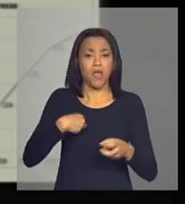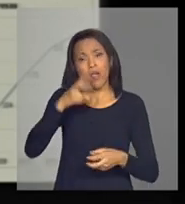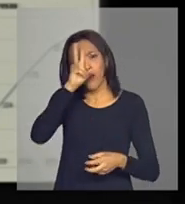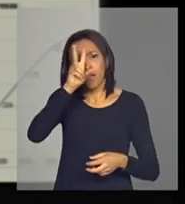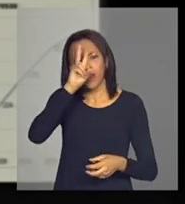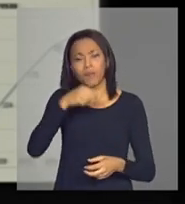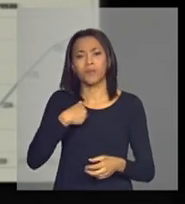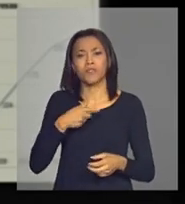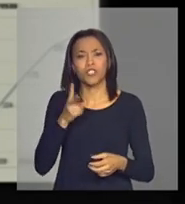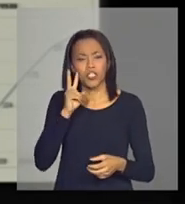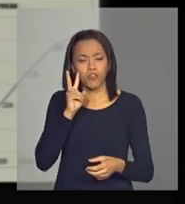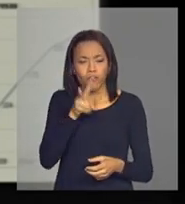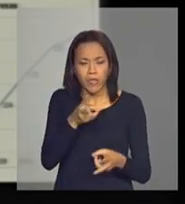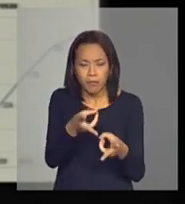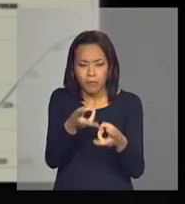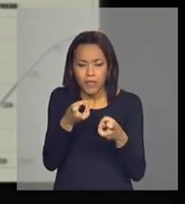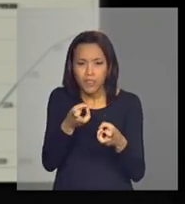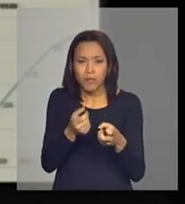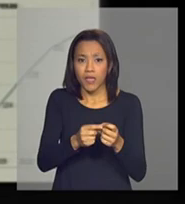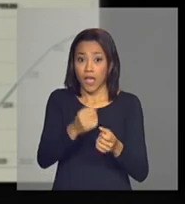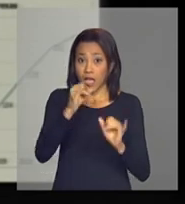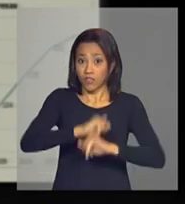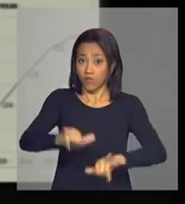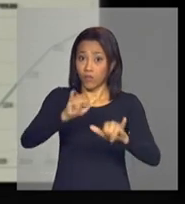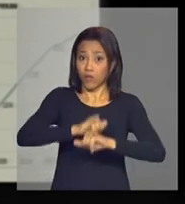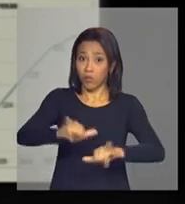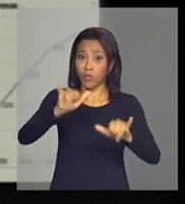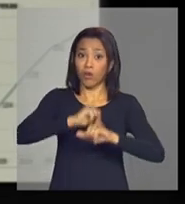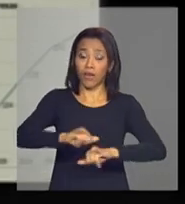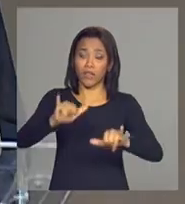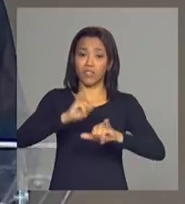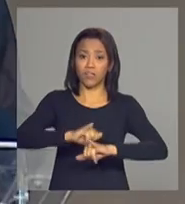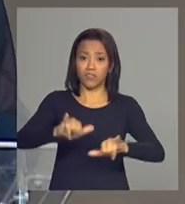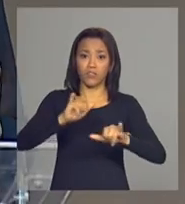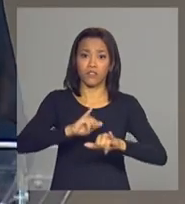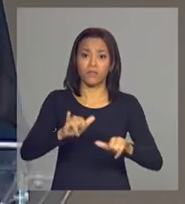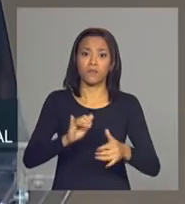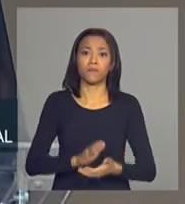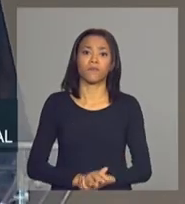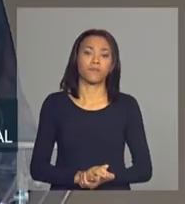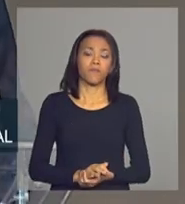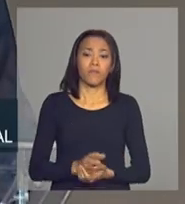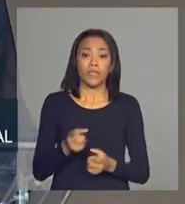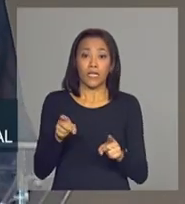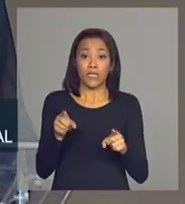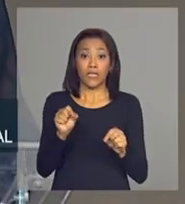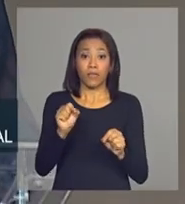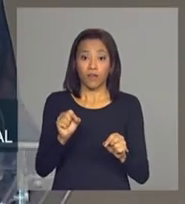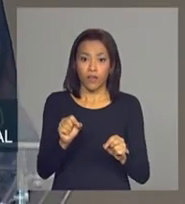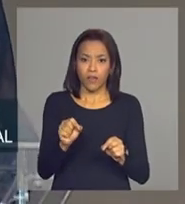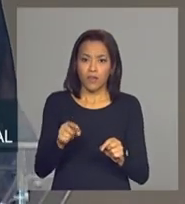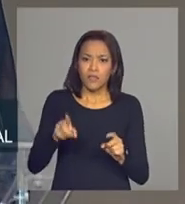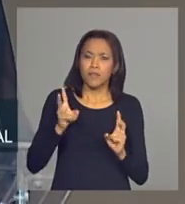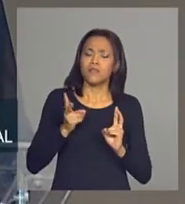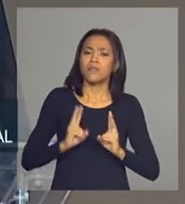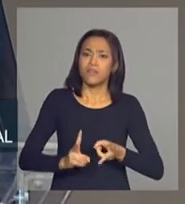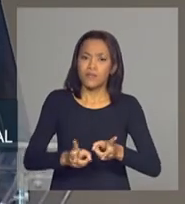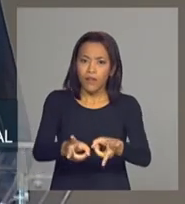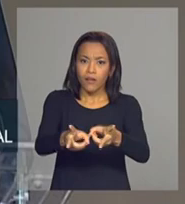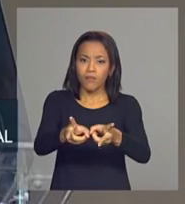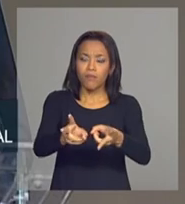acompanhar os dados na região norte e nordeste nas duas regiões e sempre